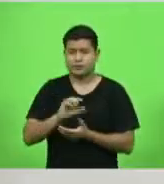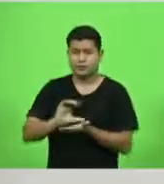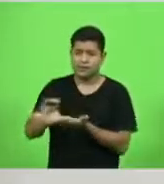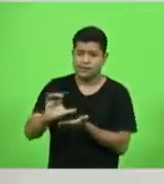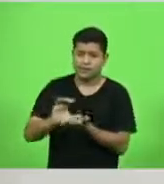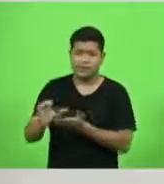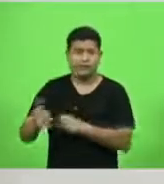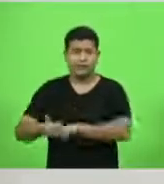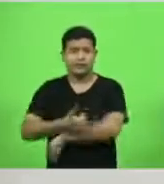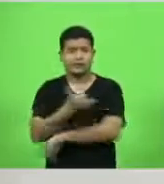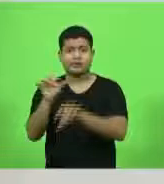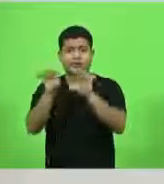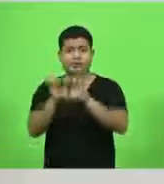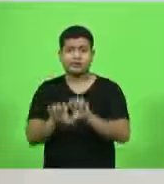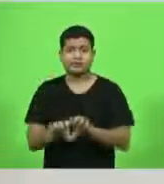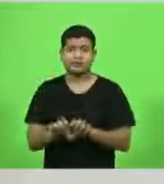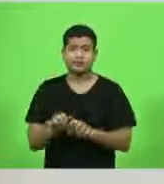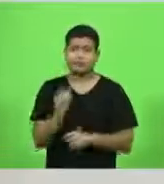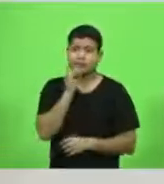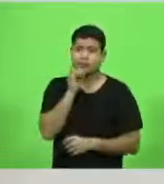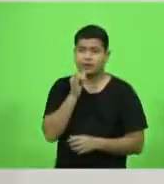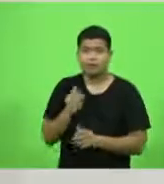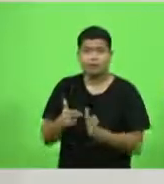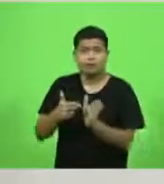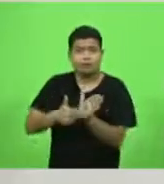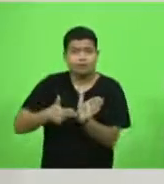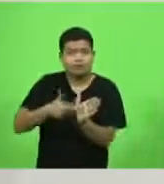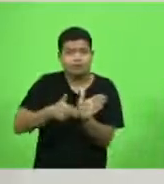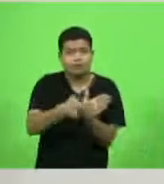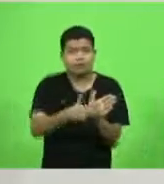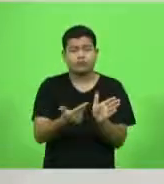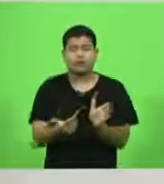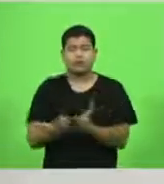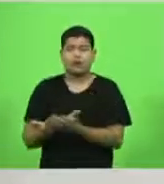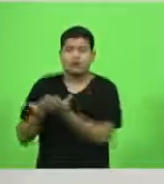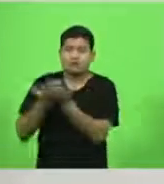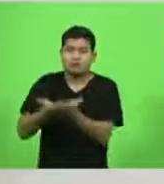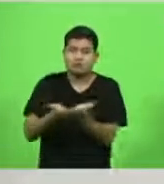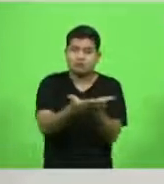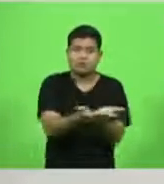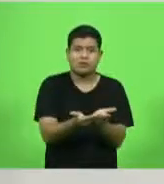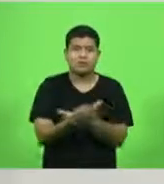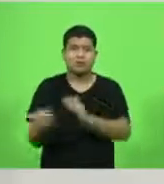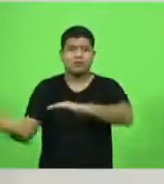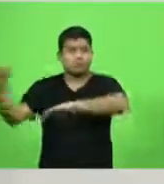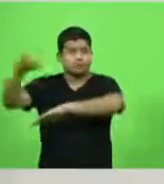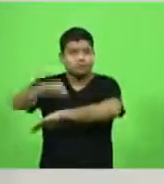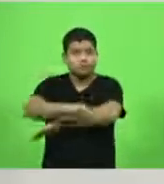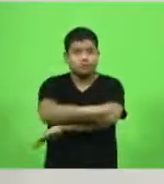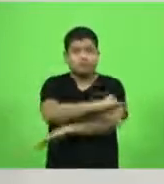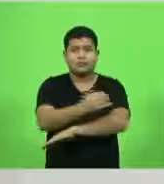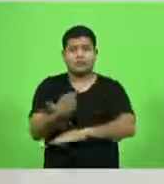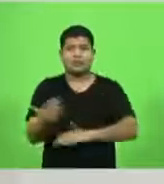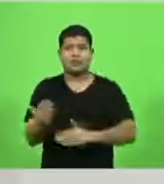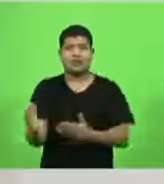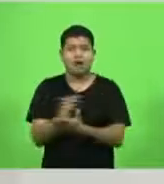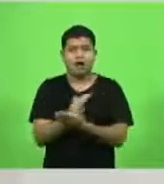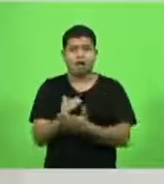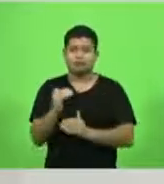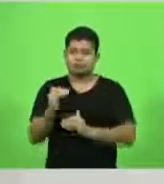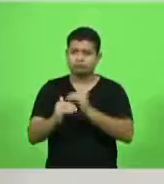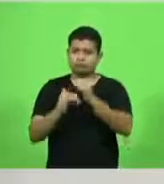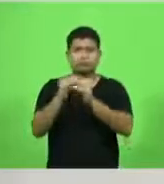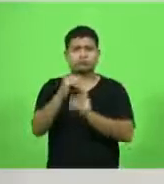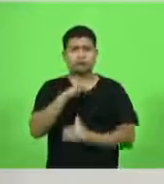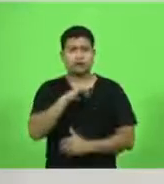seja, em ferrovias, em portos, em aeroportos, alguns avanços tivemos